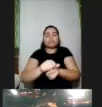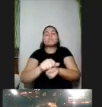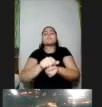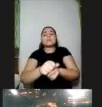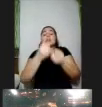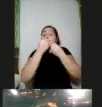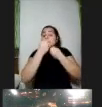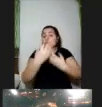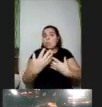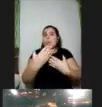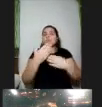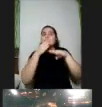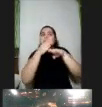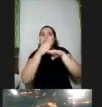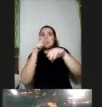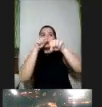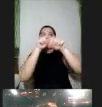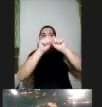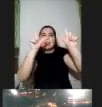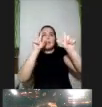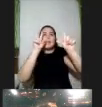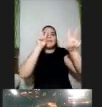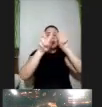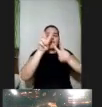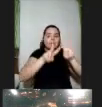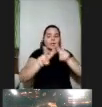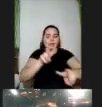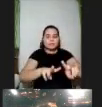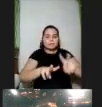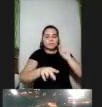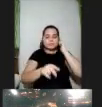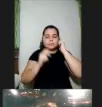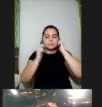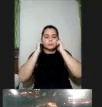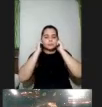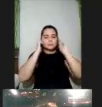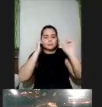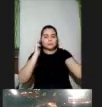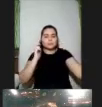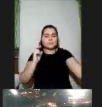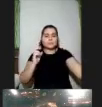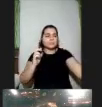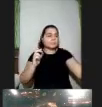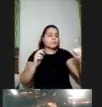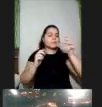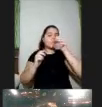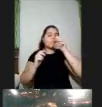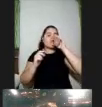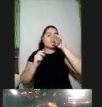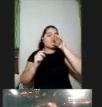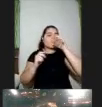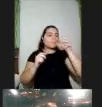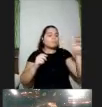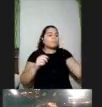uma puçada lá no Diversa diga vale só você dar uma descrever as imagens porque a gente tem